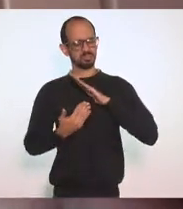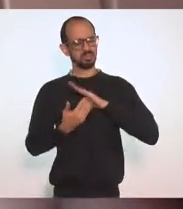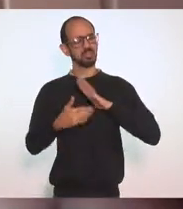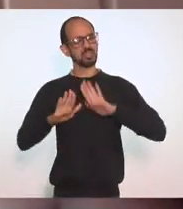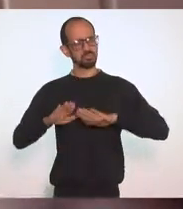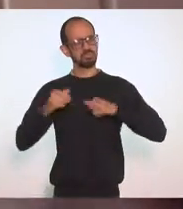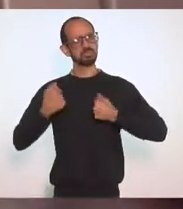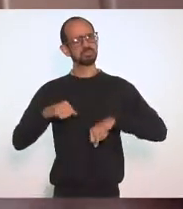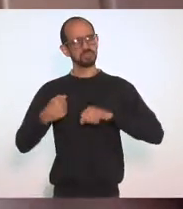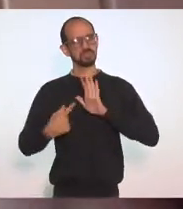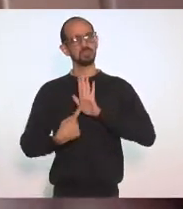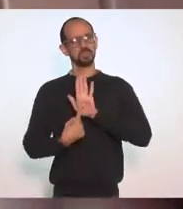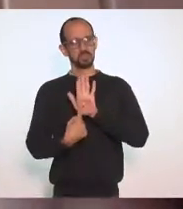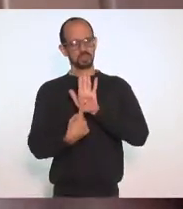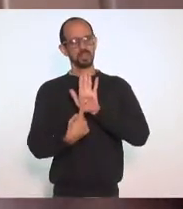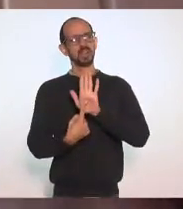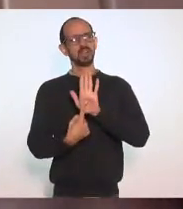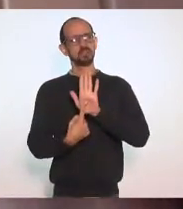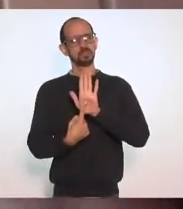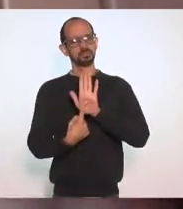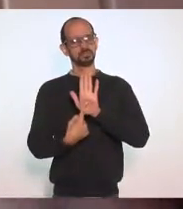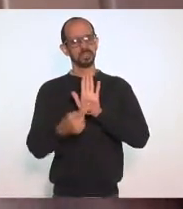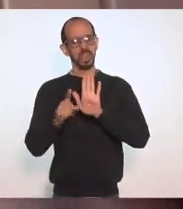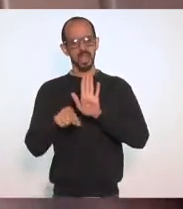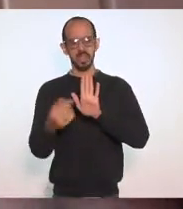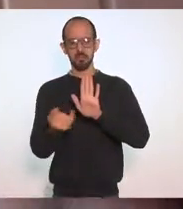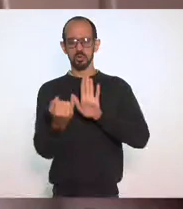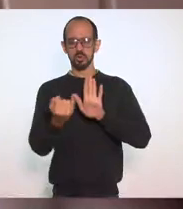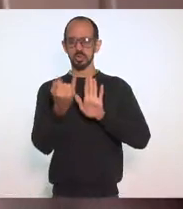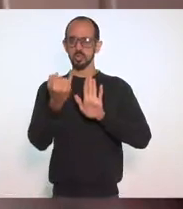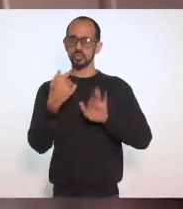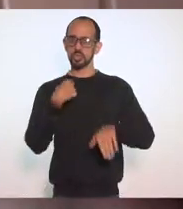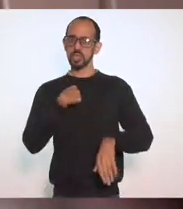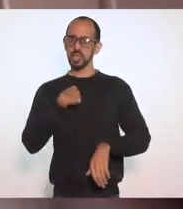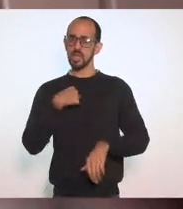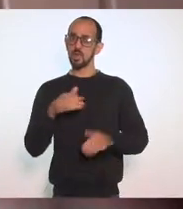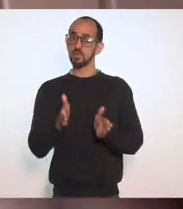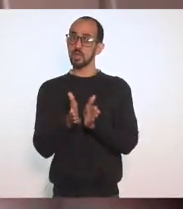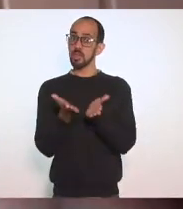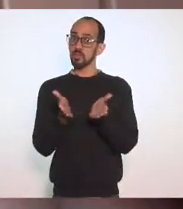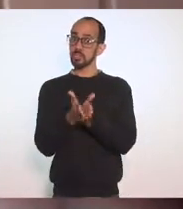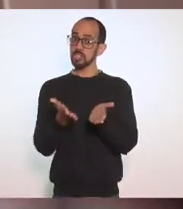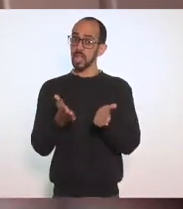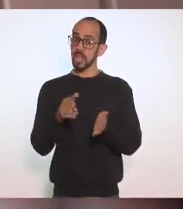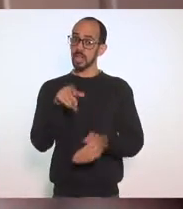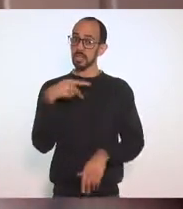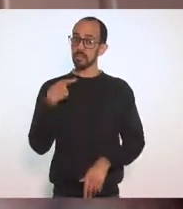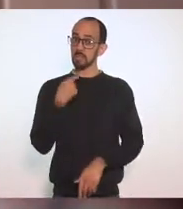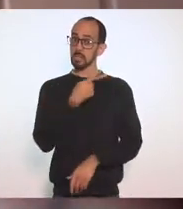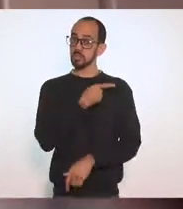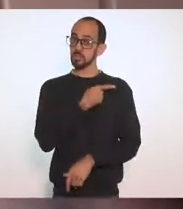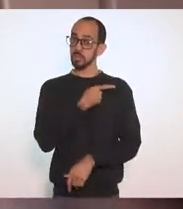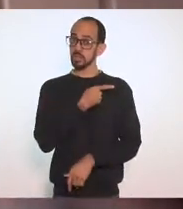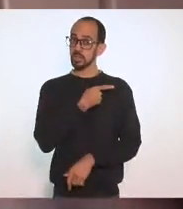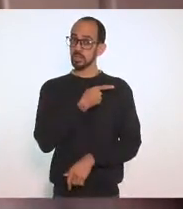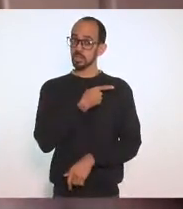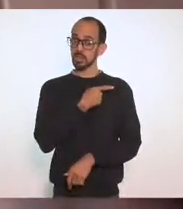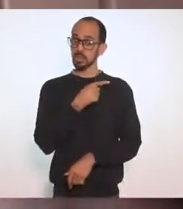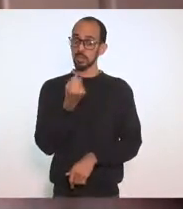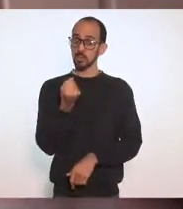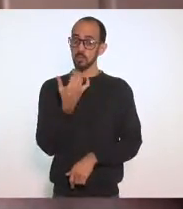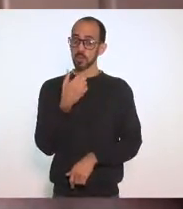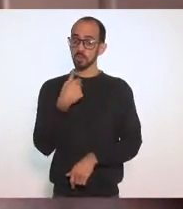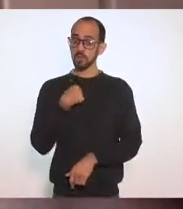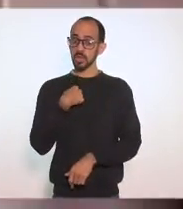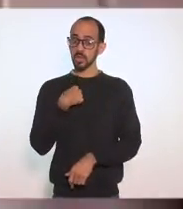E é muito Simbólico Que uma evangélica Pastora Que inclusive Quando Eu era Membra Da Igreja